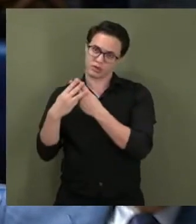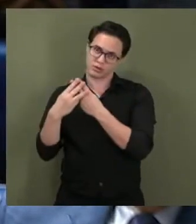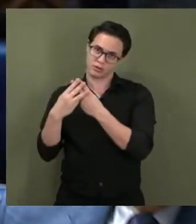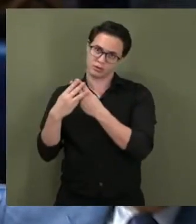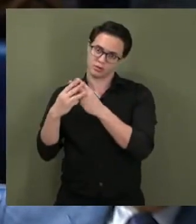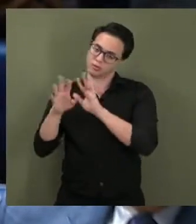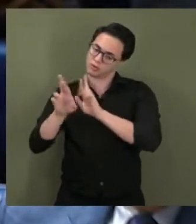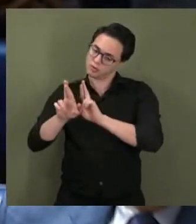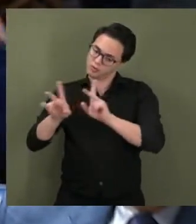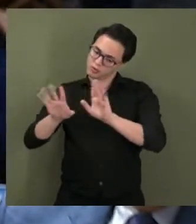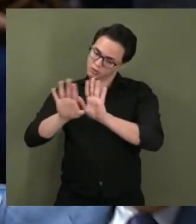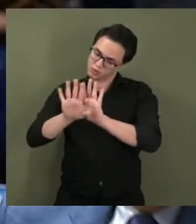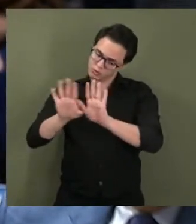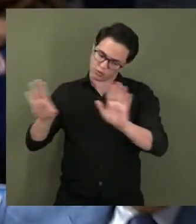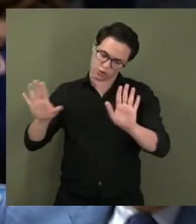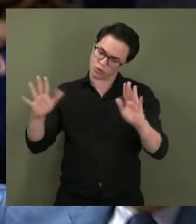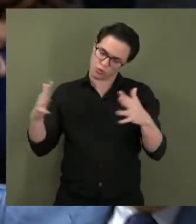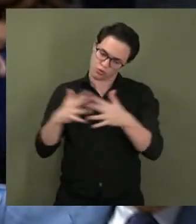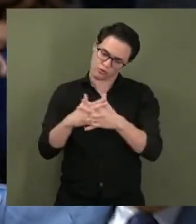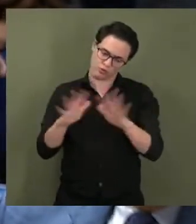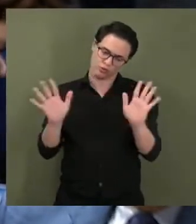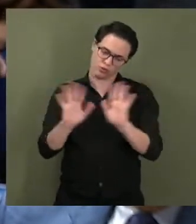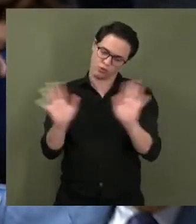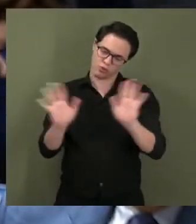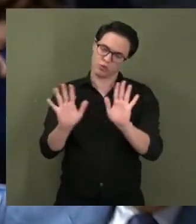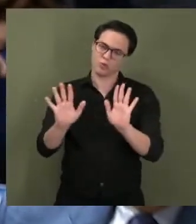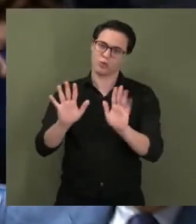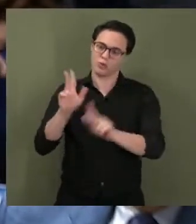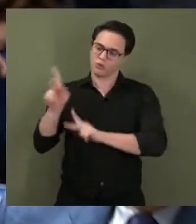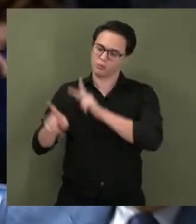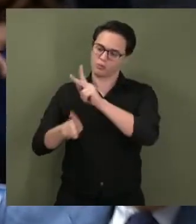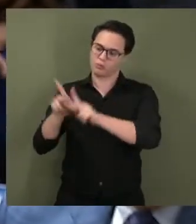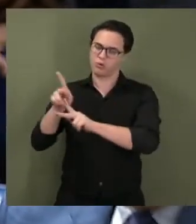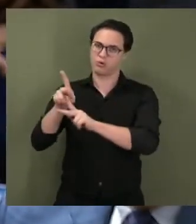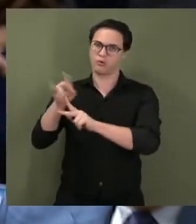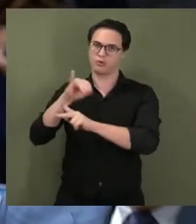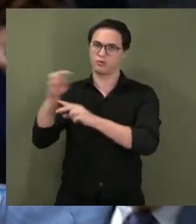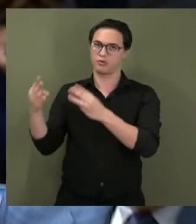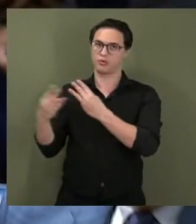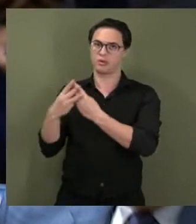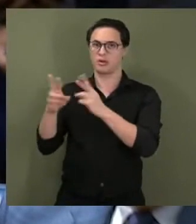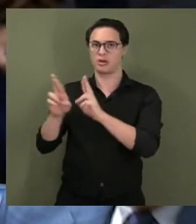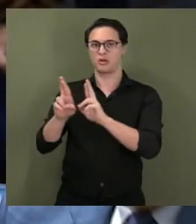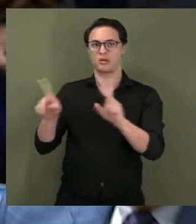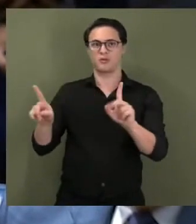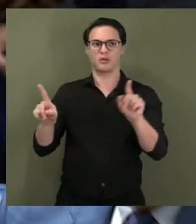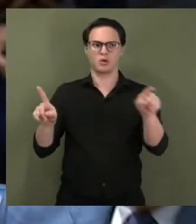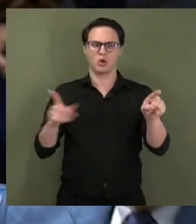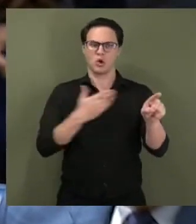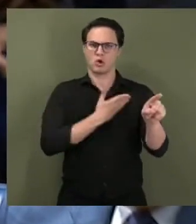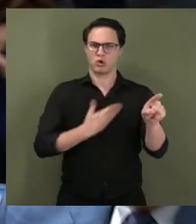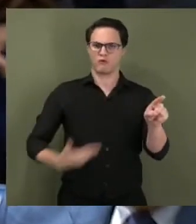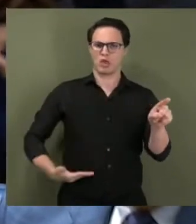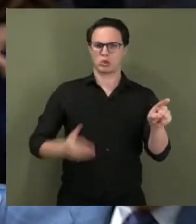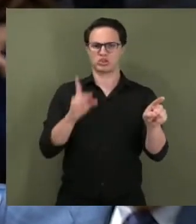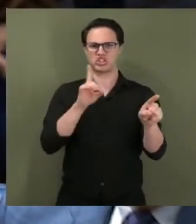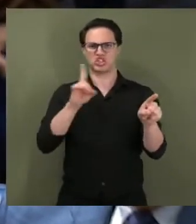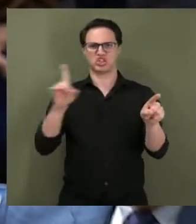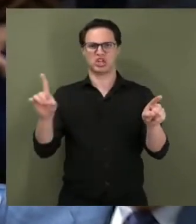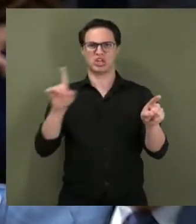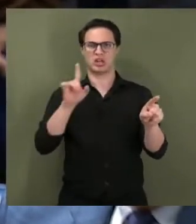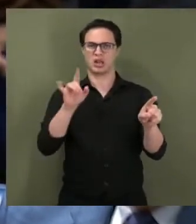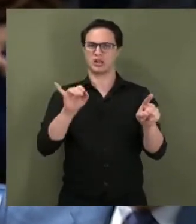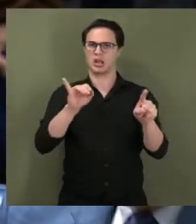que todos nós respeitem, não confunda o povo judeu com esse governo de direita sionista de Israel, não confunda.